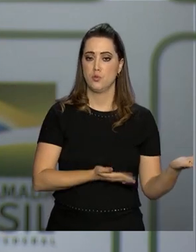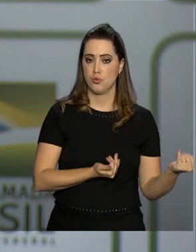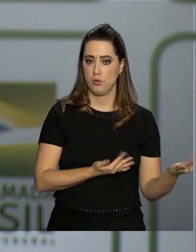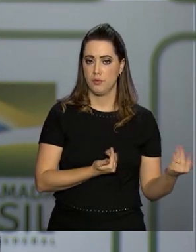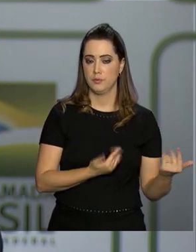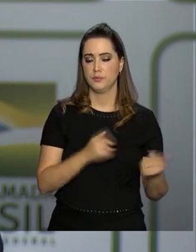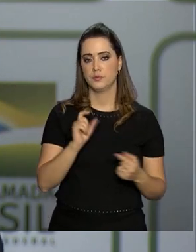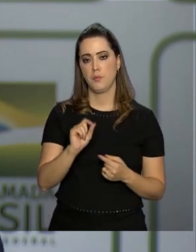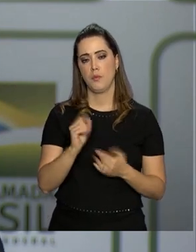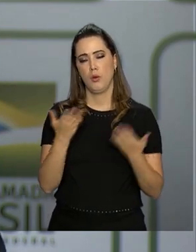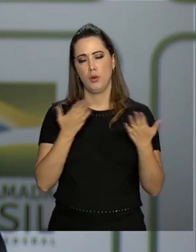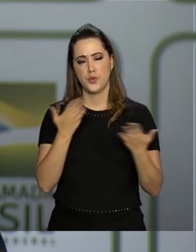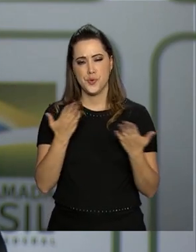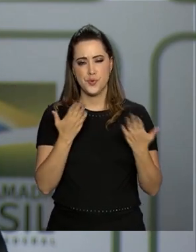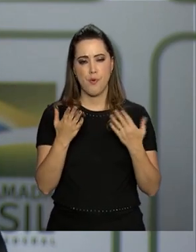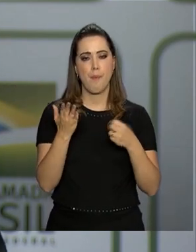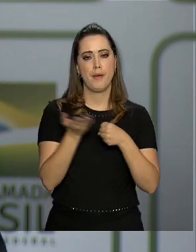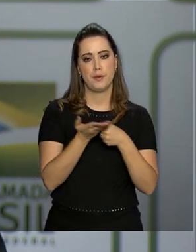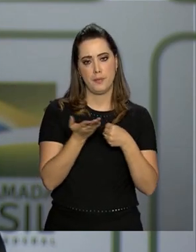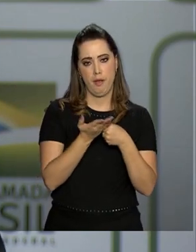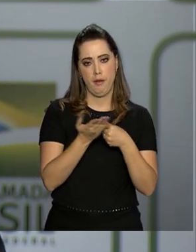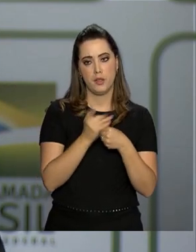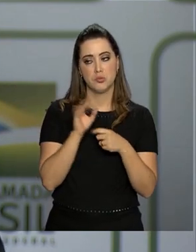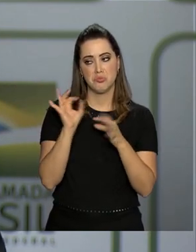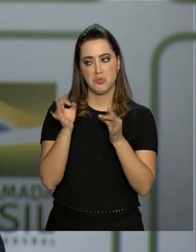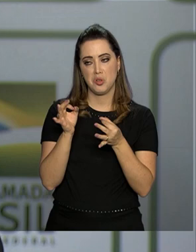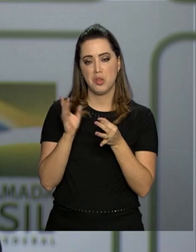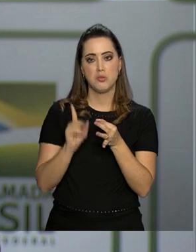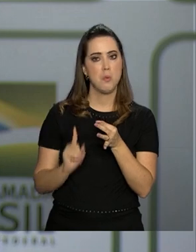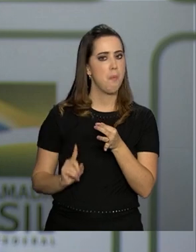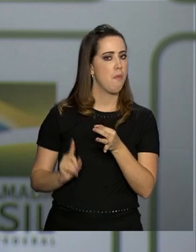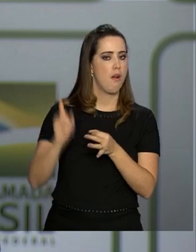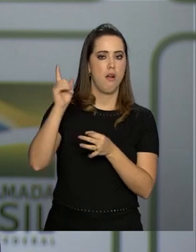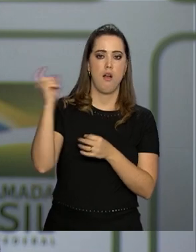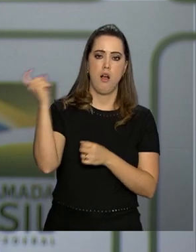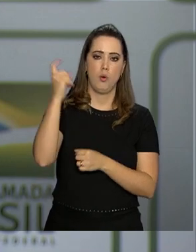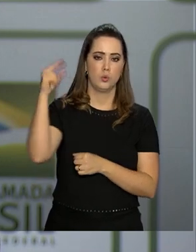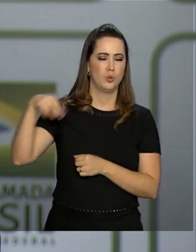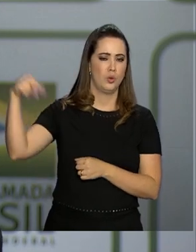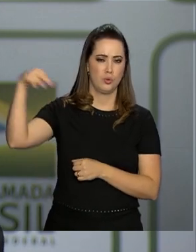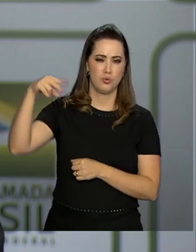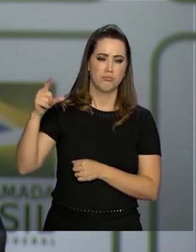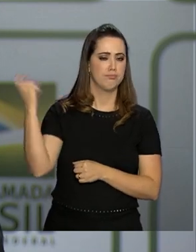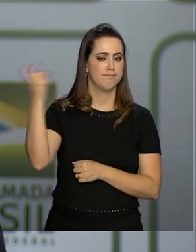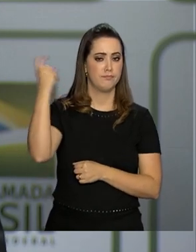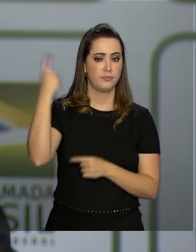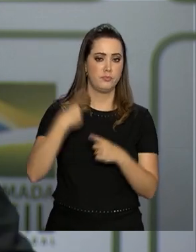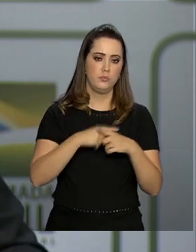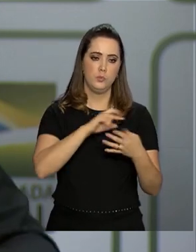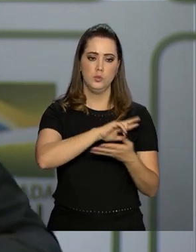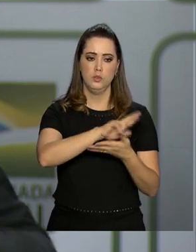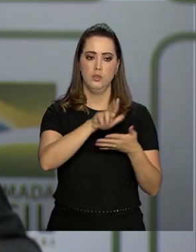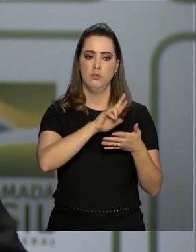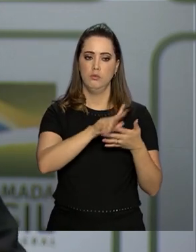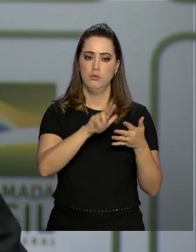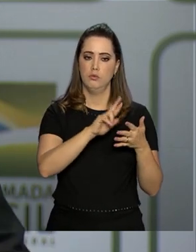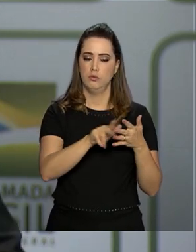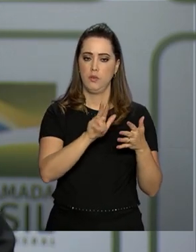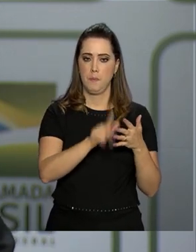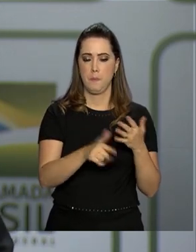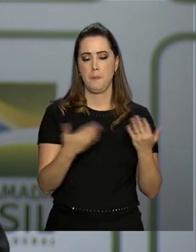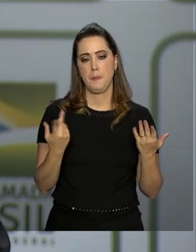que seria uma média aceitável, muito distante ainda do ideal por uma série de